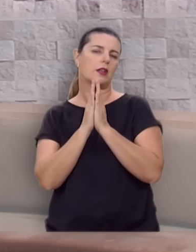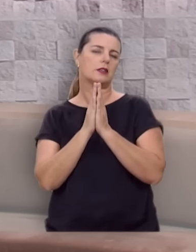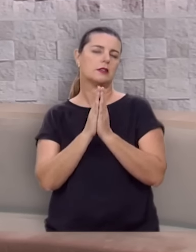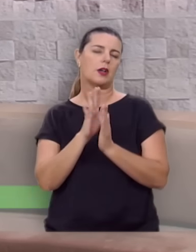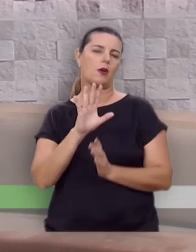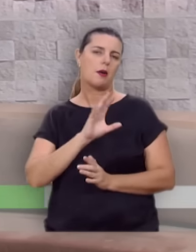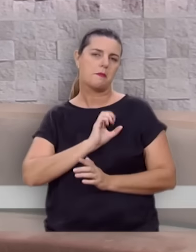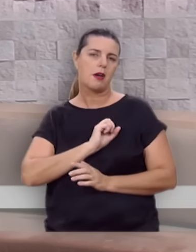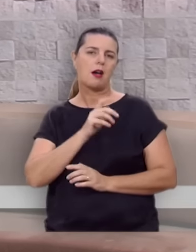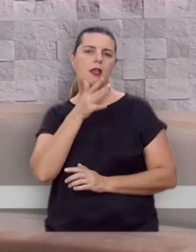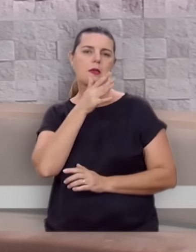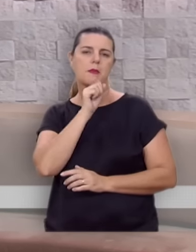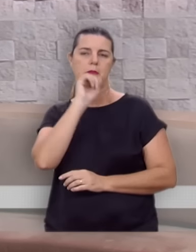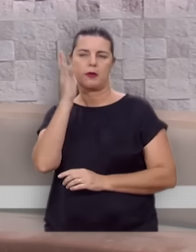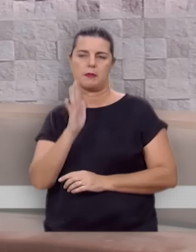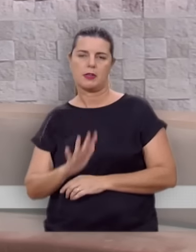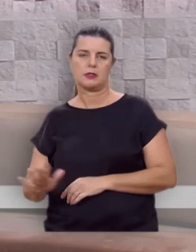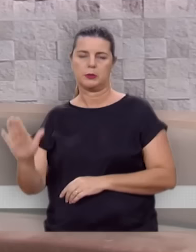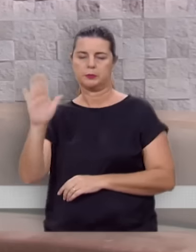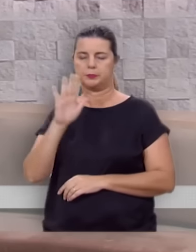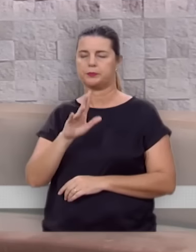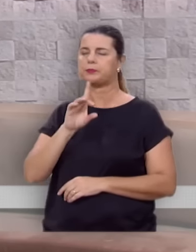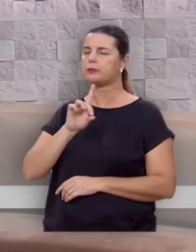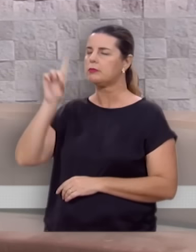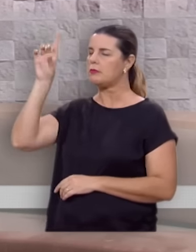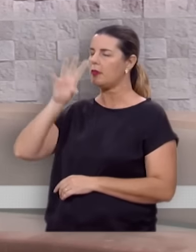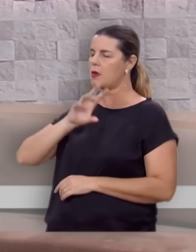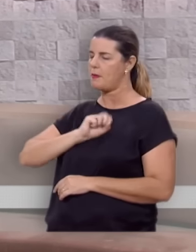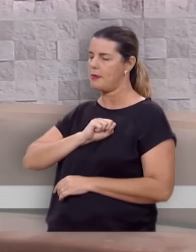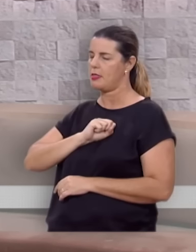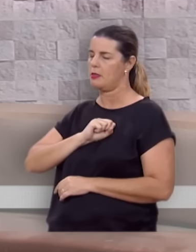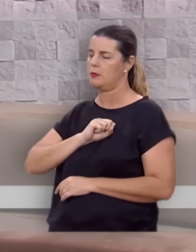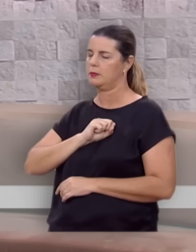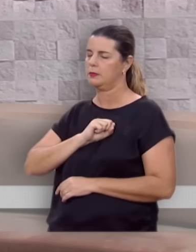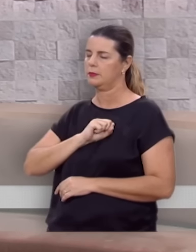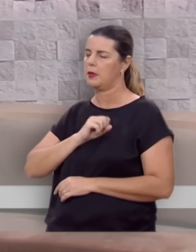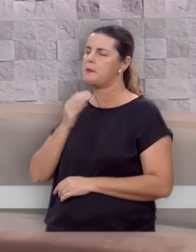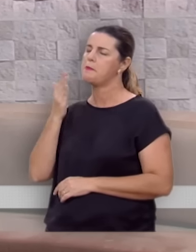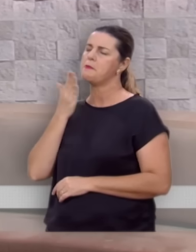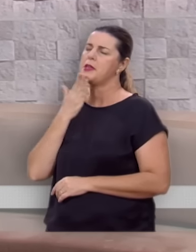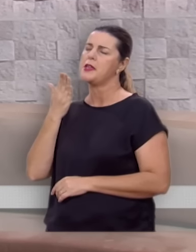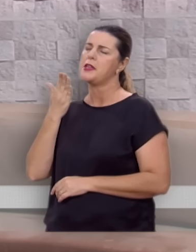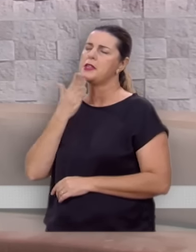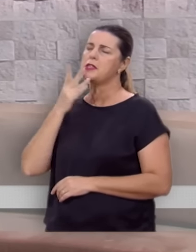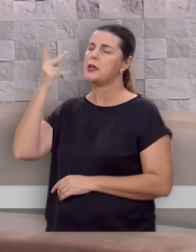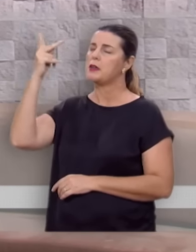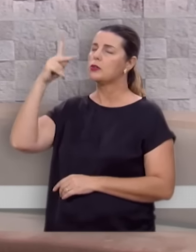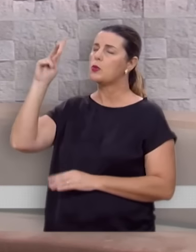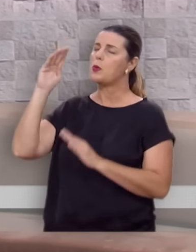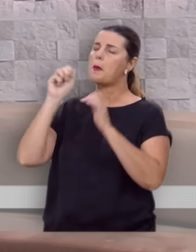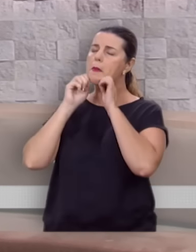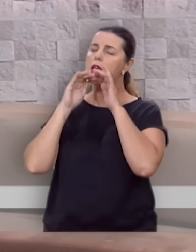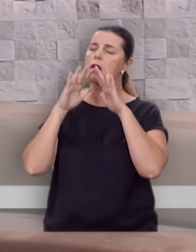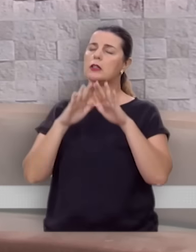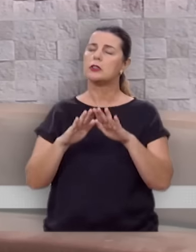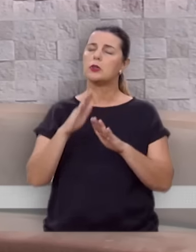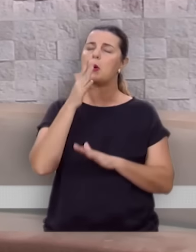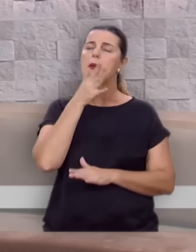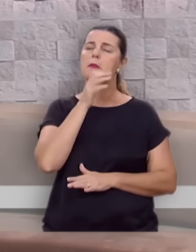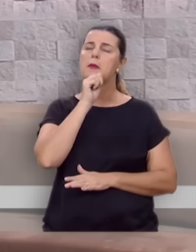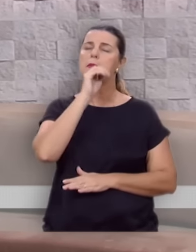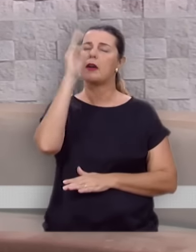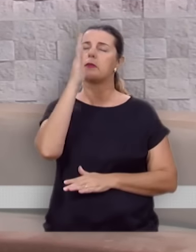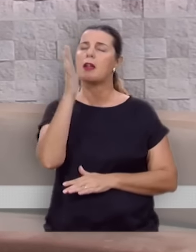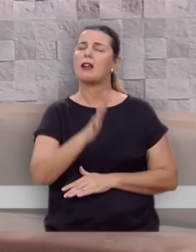orar por você, querida mãe brasileira. Deus amado, pedimos-te que tu abençoes as